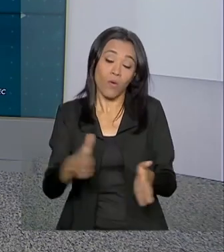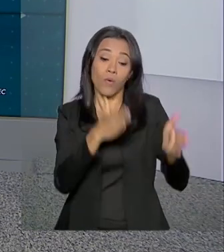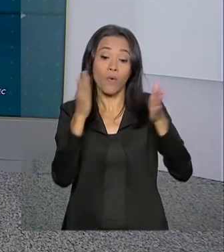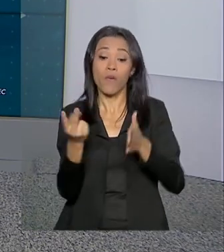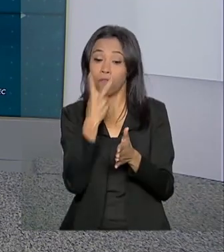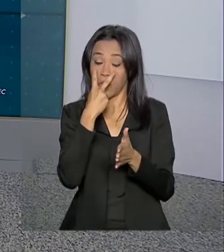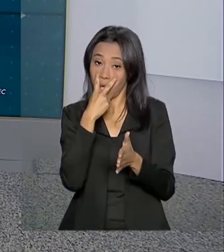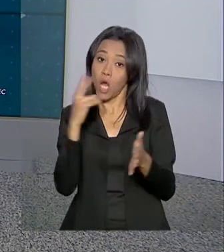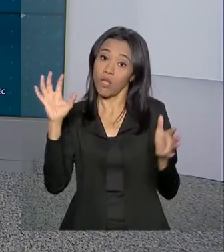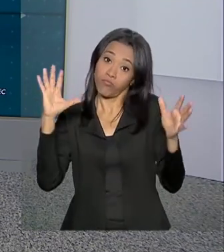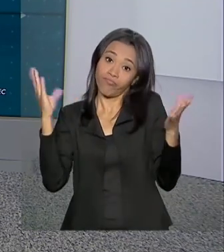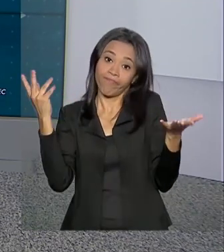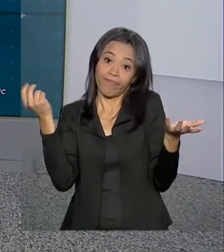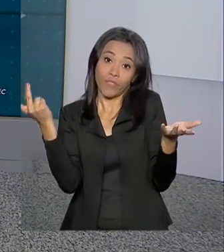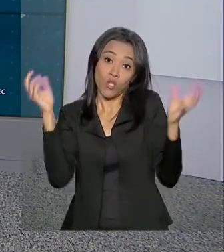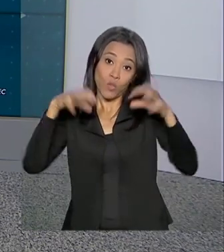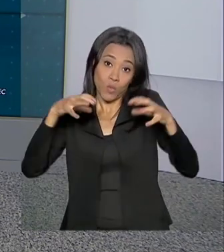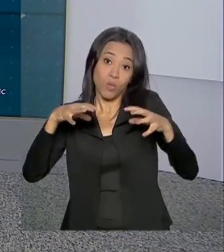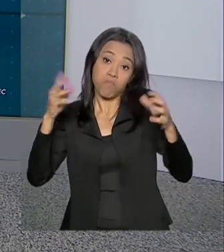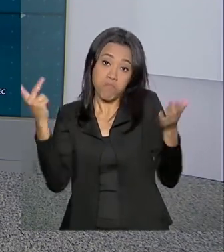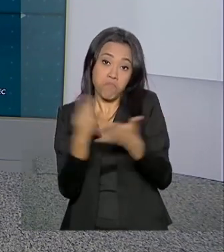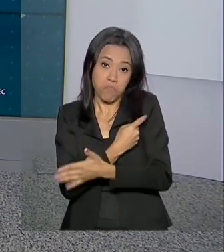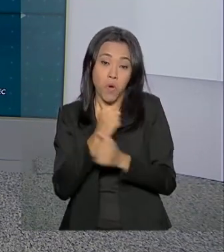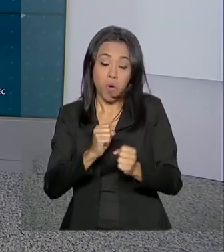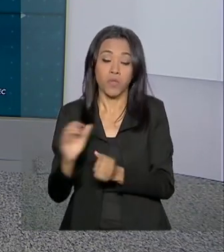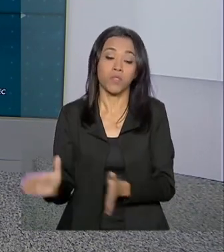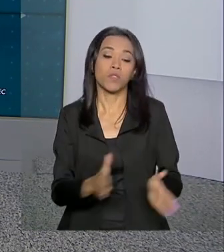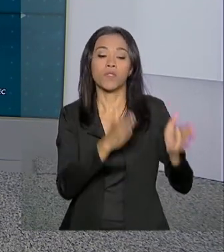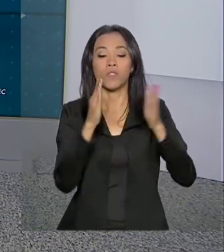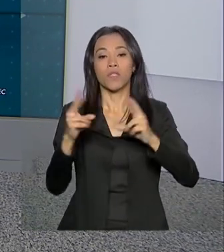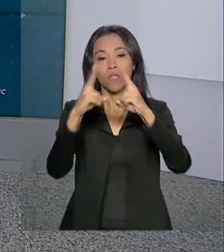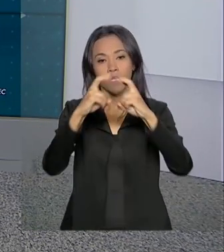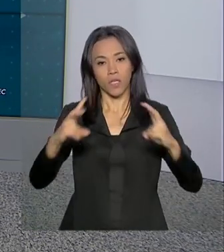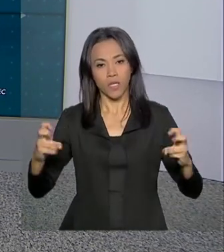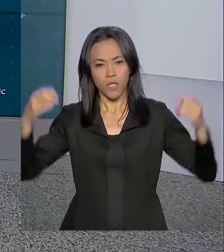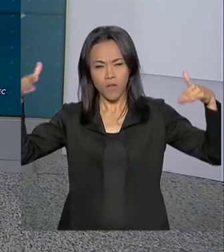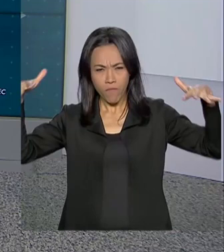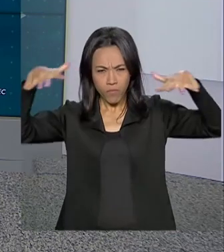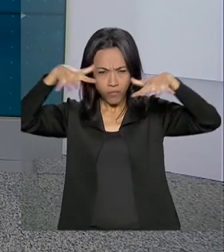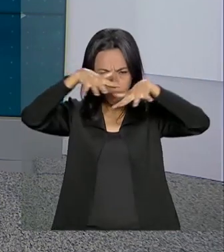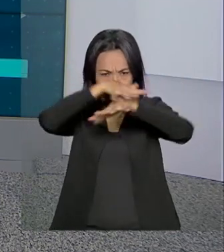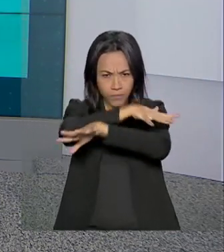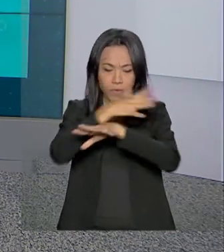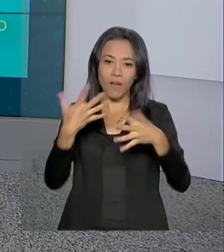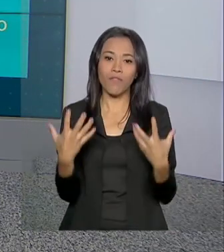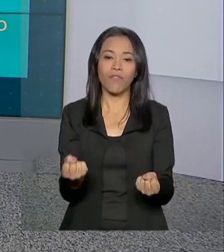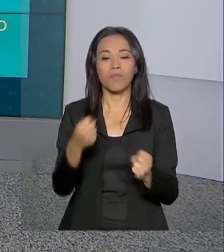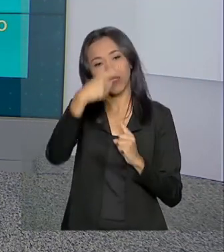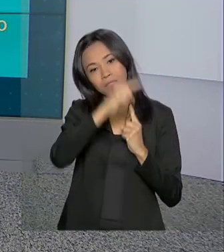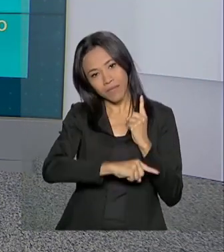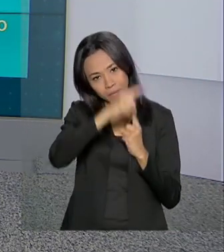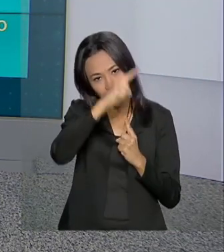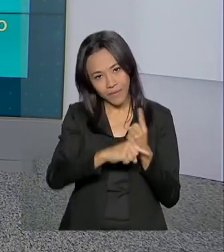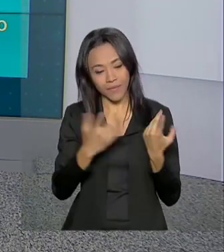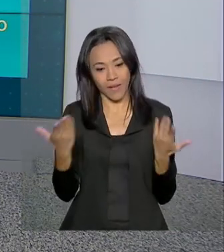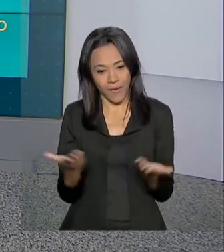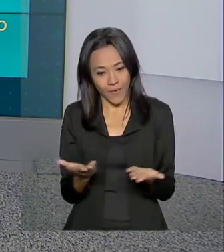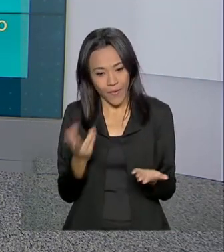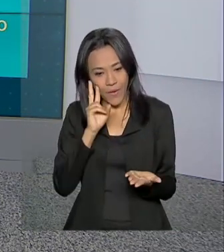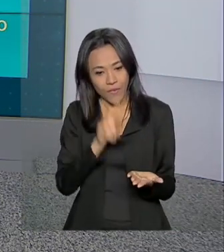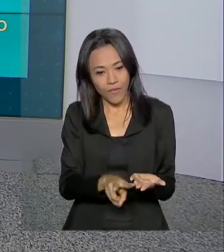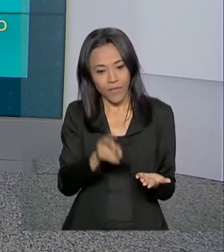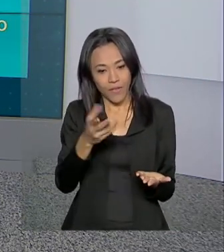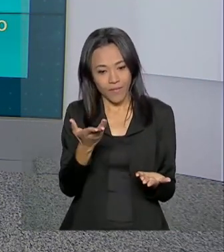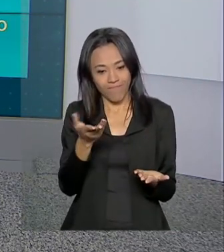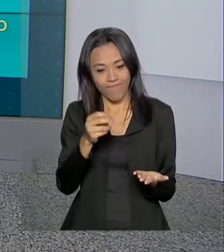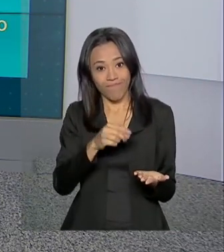possibilidade de chuva. E em Florianópolis, o céu está parcialmente nublado. Vamos agora às nossas temperaturas. Mudamos aqui o